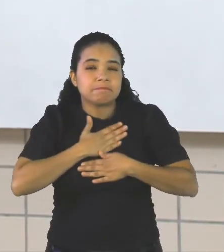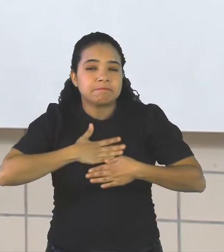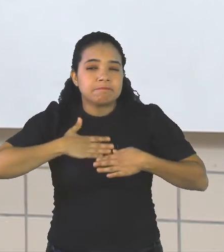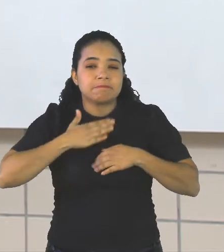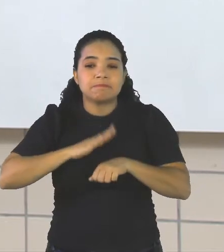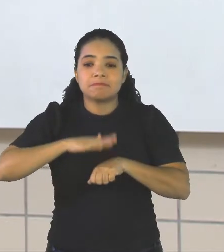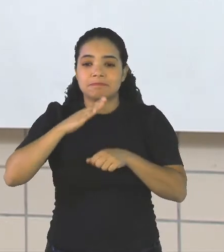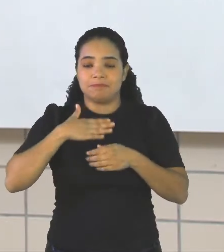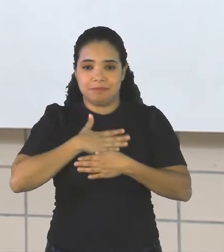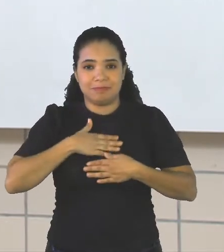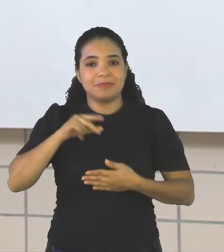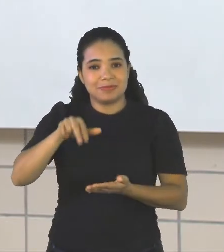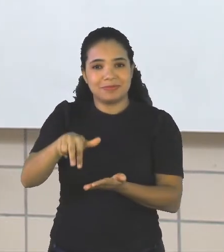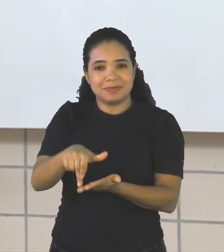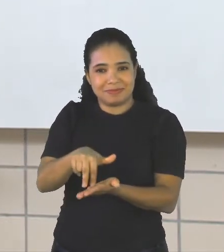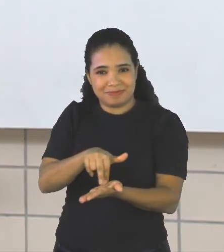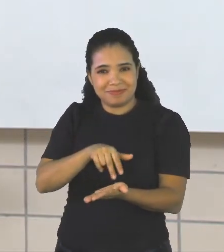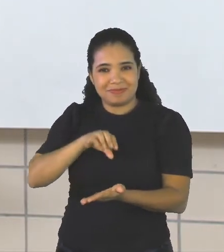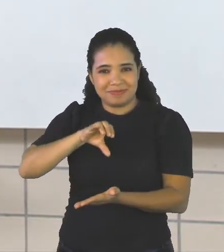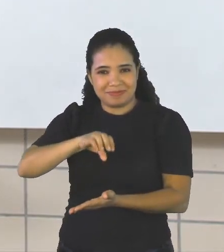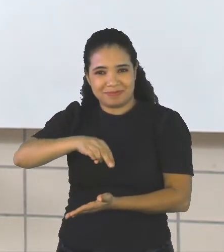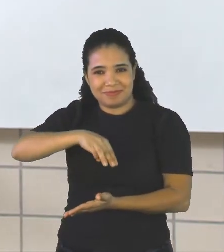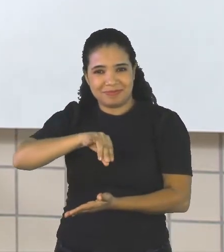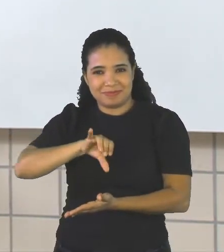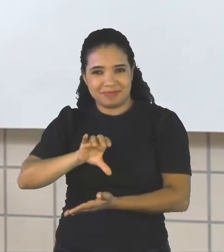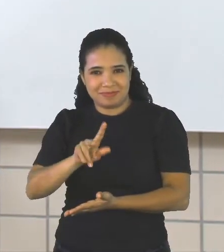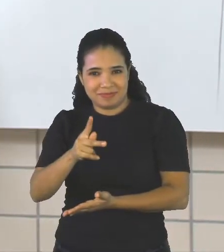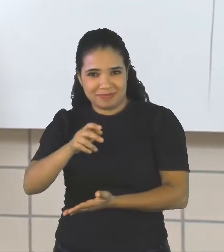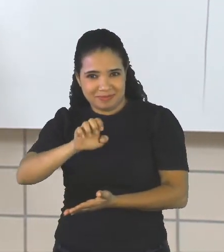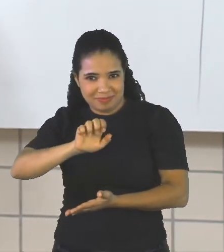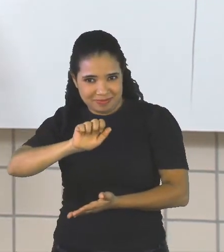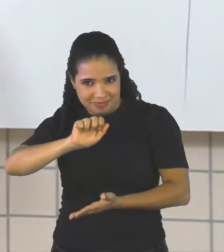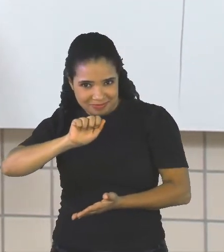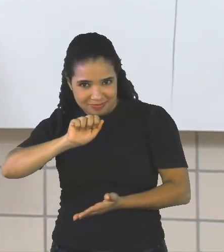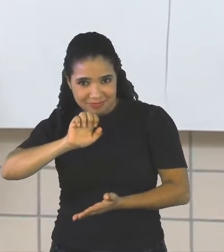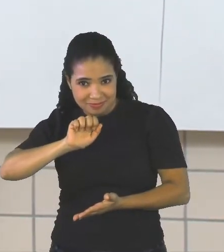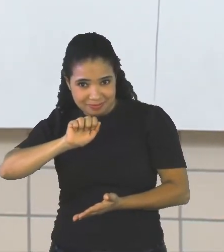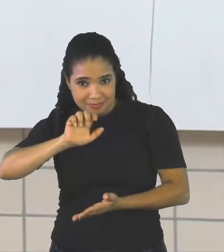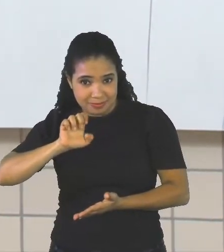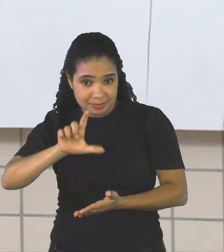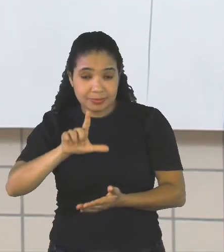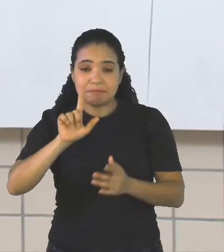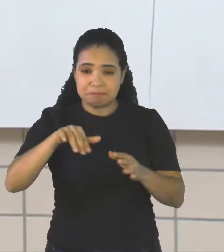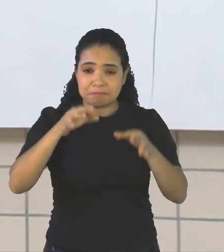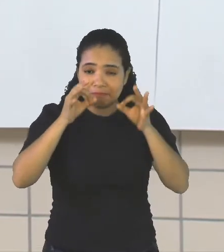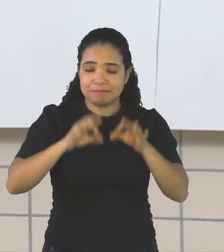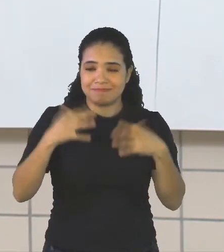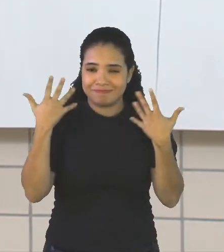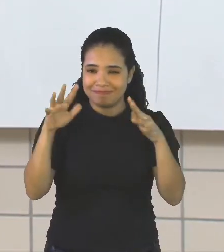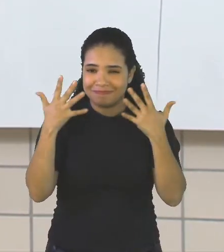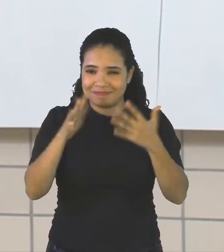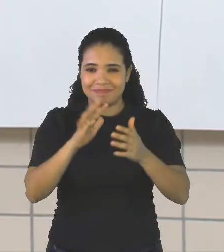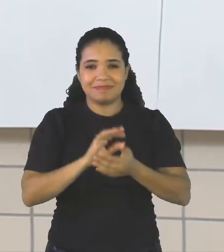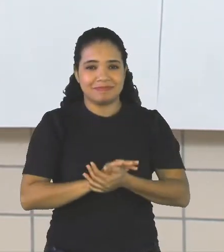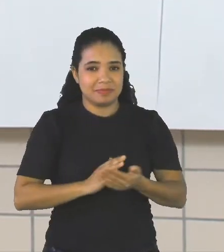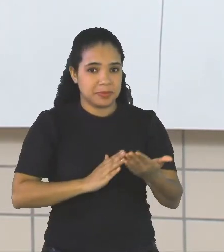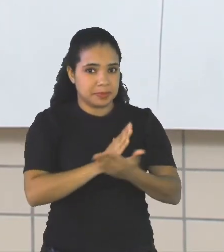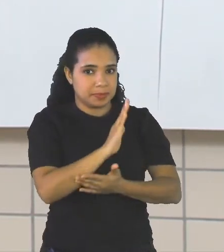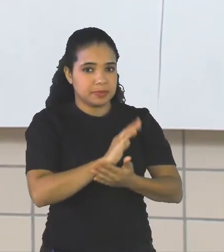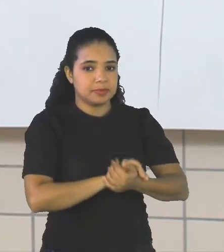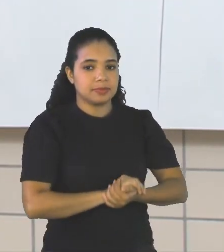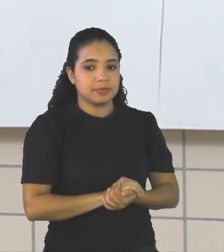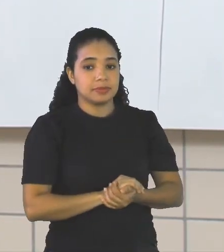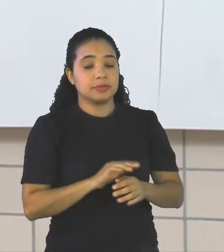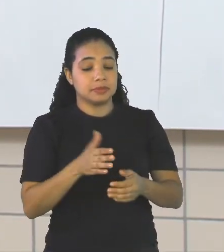Acertou E Para Finalizar Essa Aula Também Vamos Convidar Uma Aluna Da